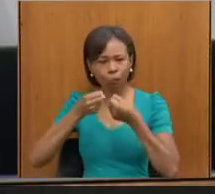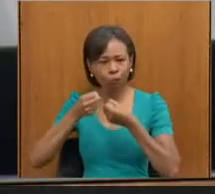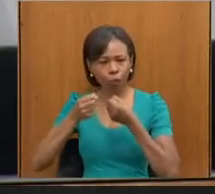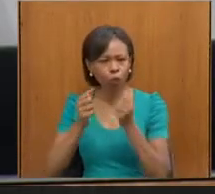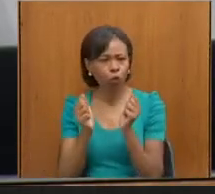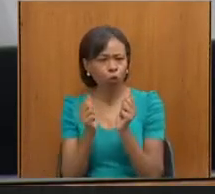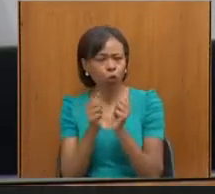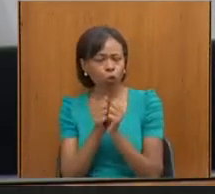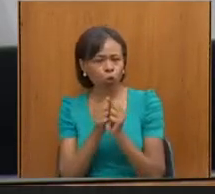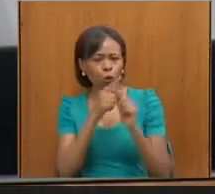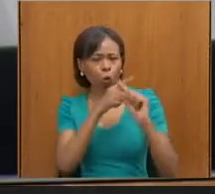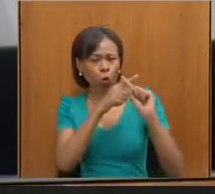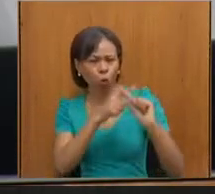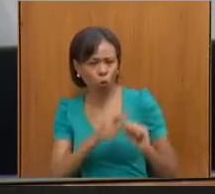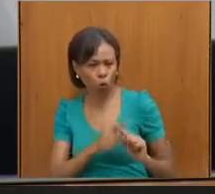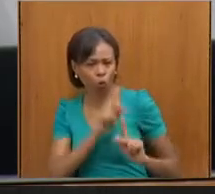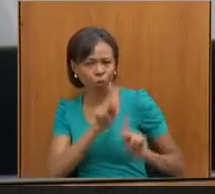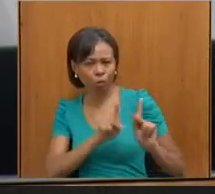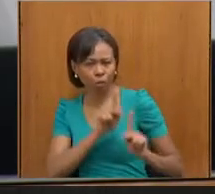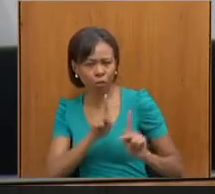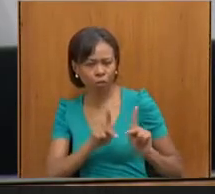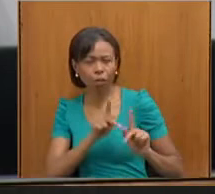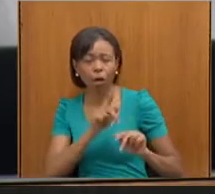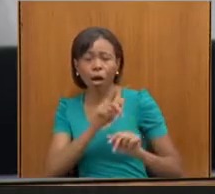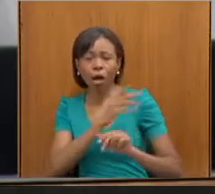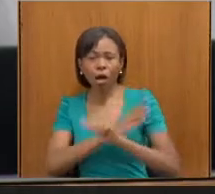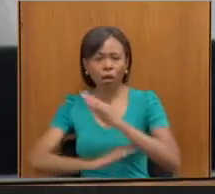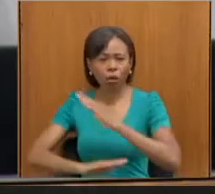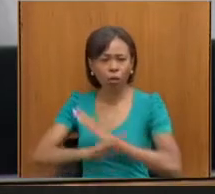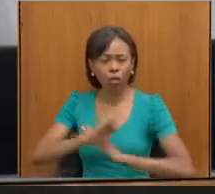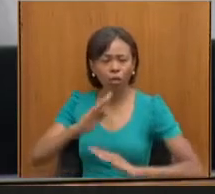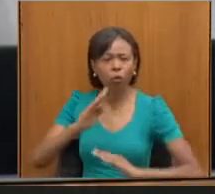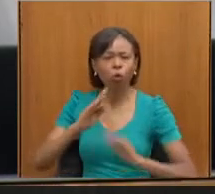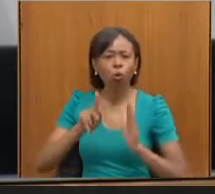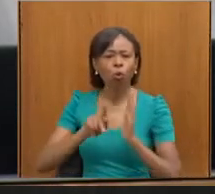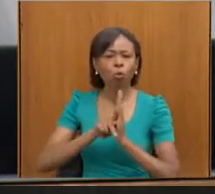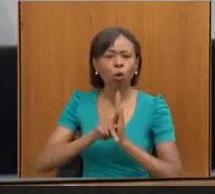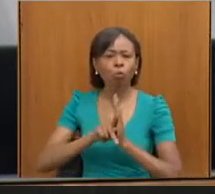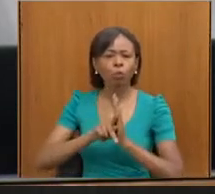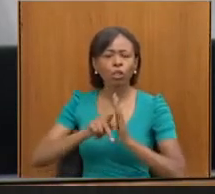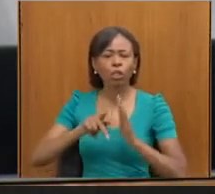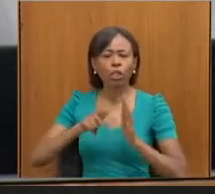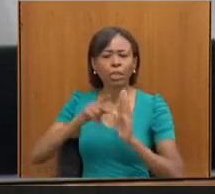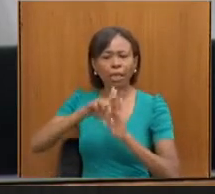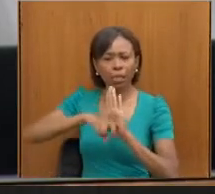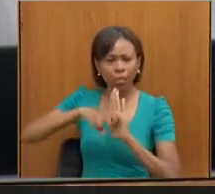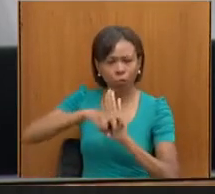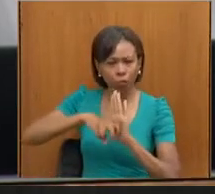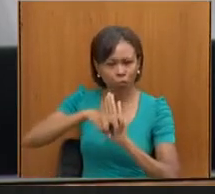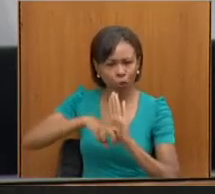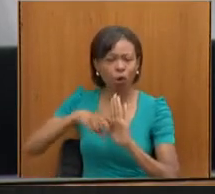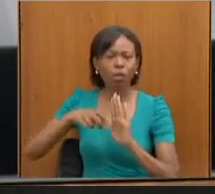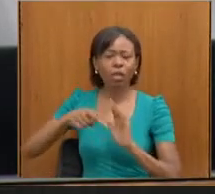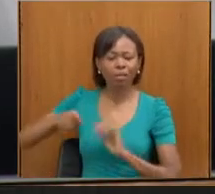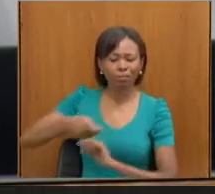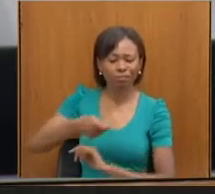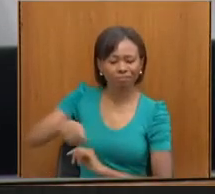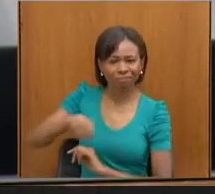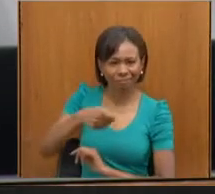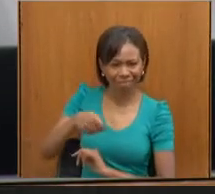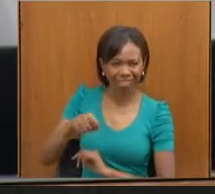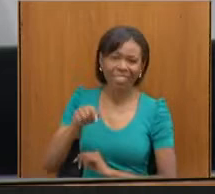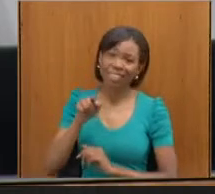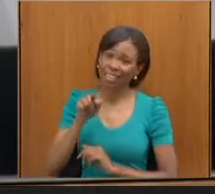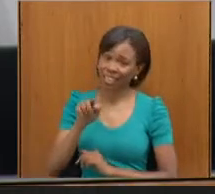paraolímpicos de tênis, de cadeira de rodas, e Rafael foi um dos nossos entrevistados, e um grande destaque